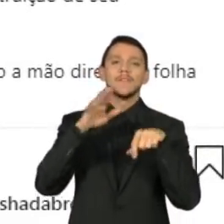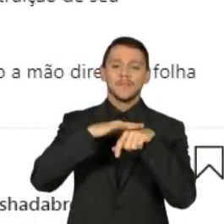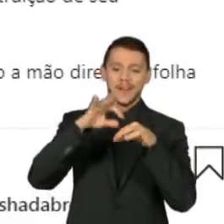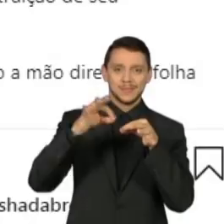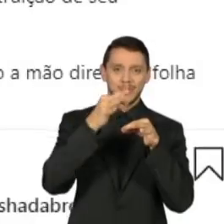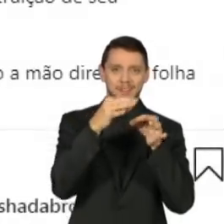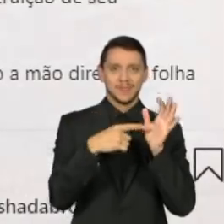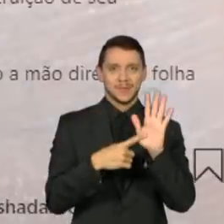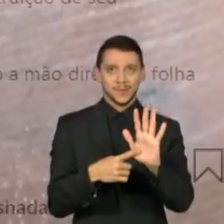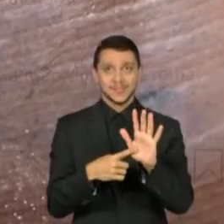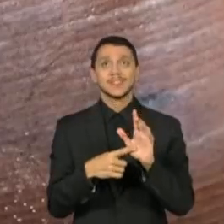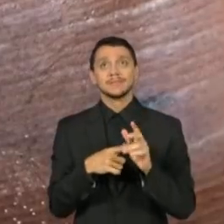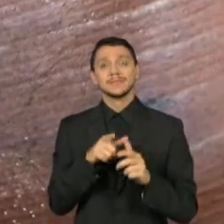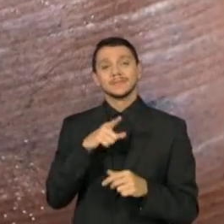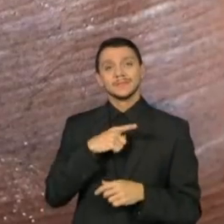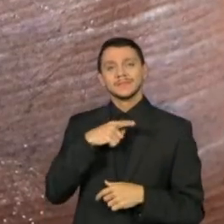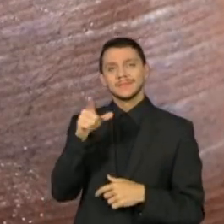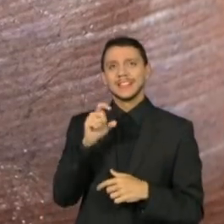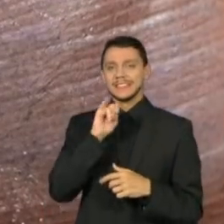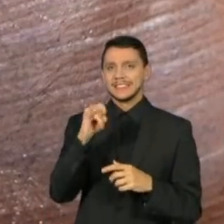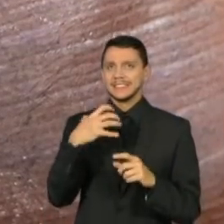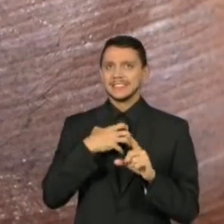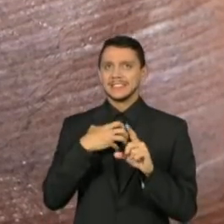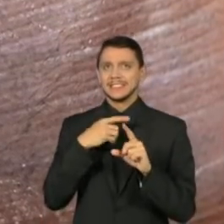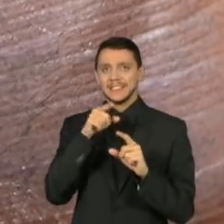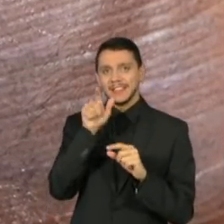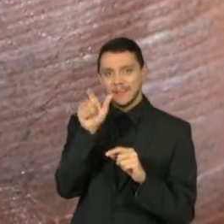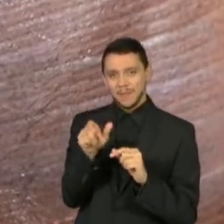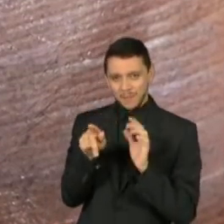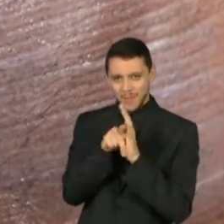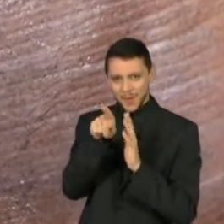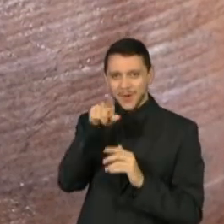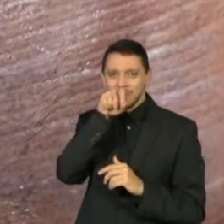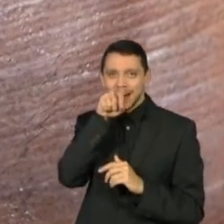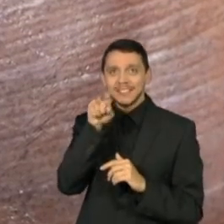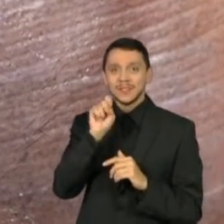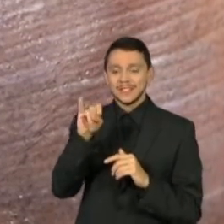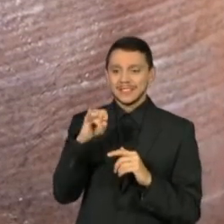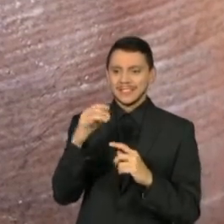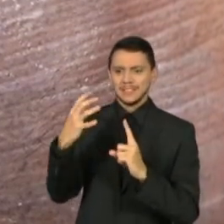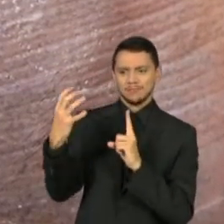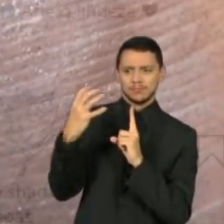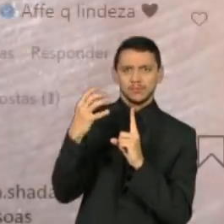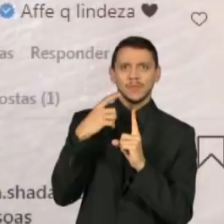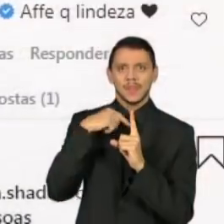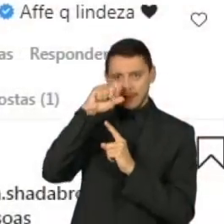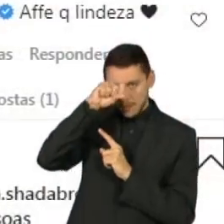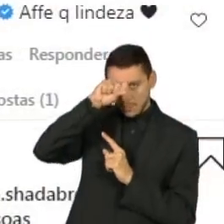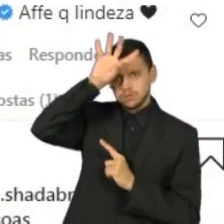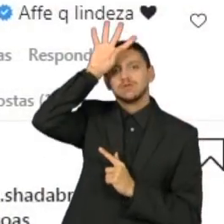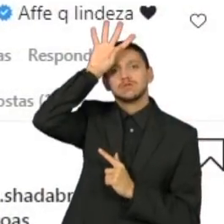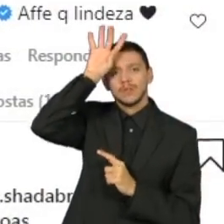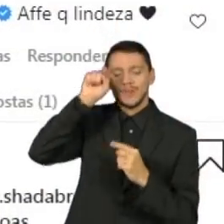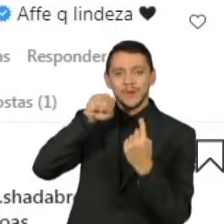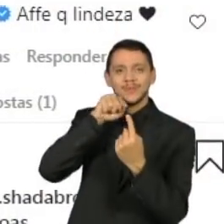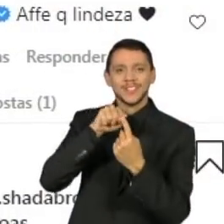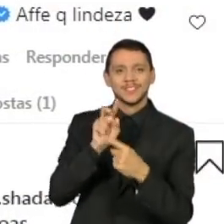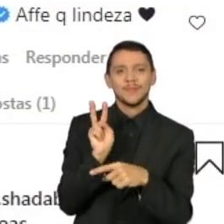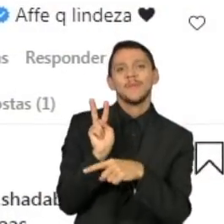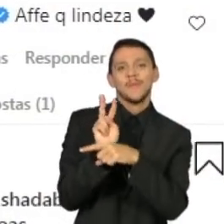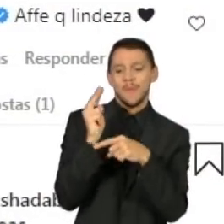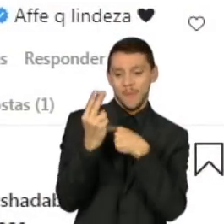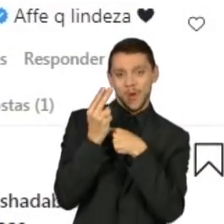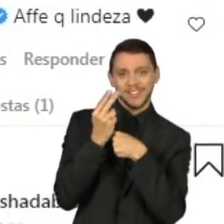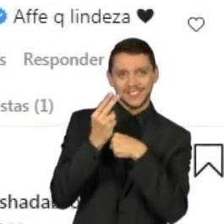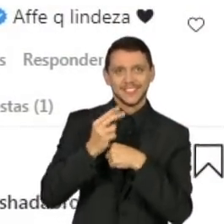se sente ameaçada, abre esta crista na cabeça para tentar se proteger. A Ararajuba sofre com o